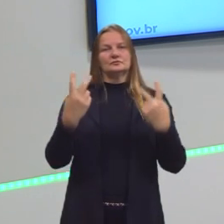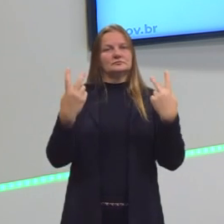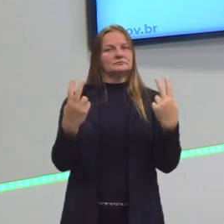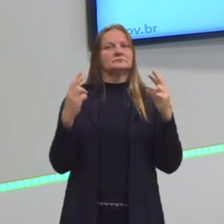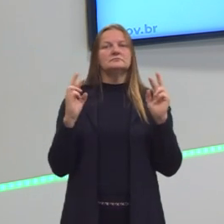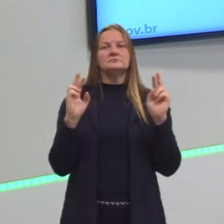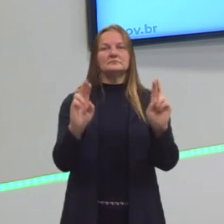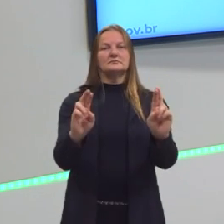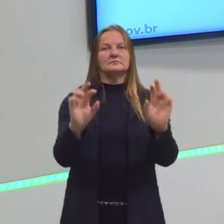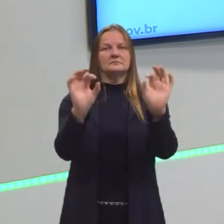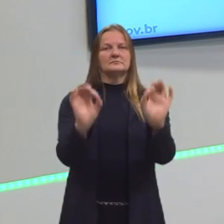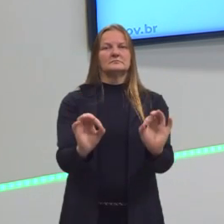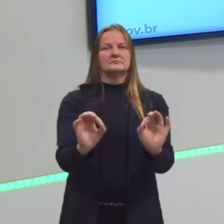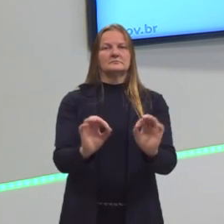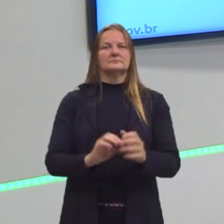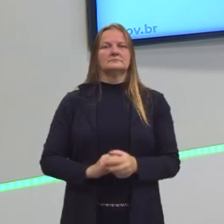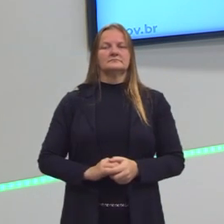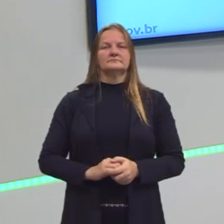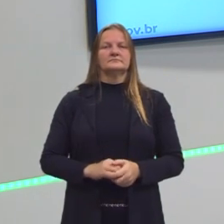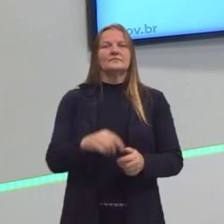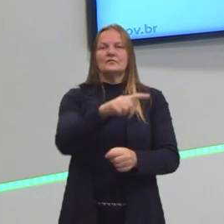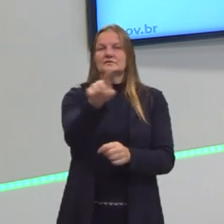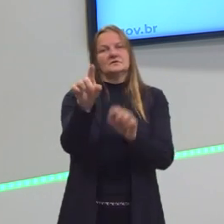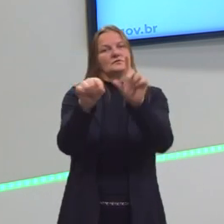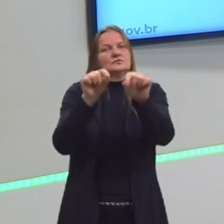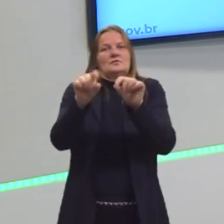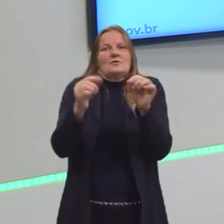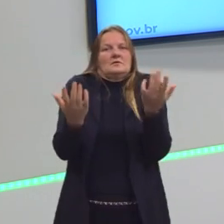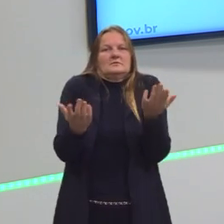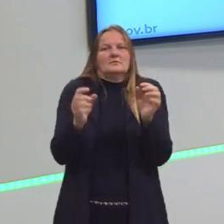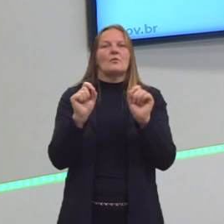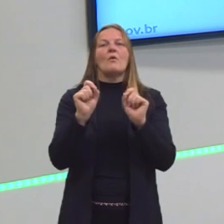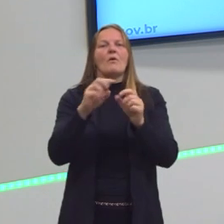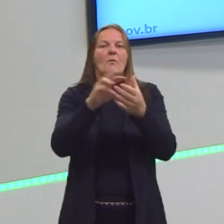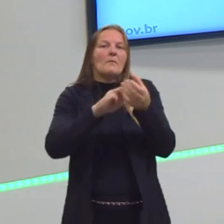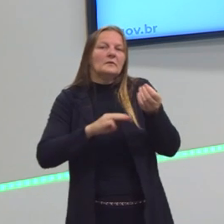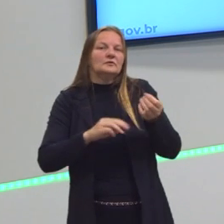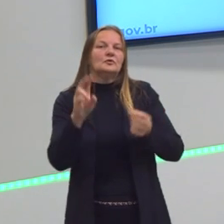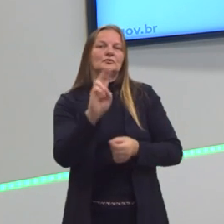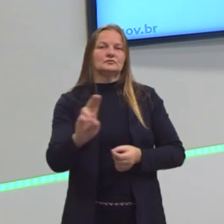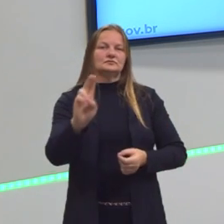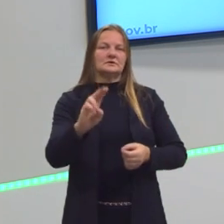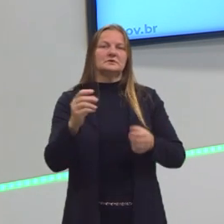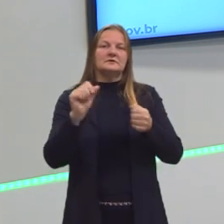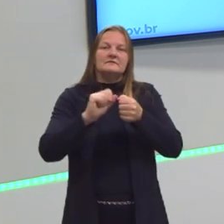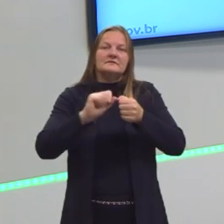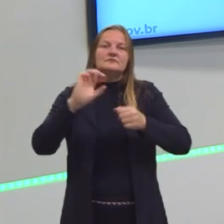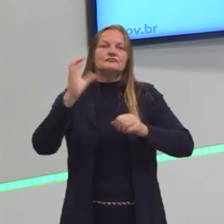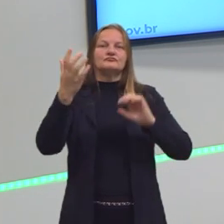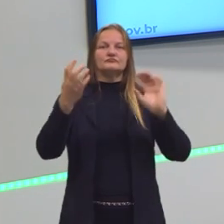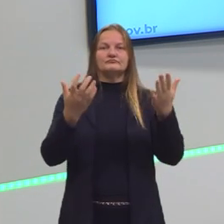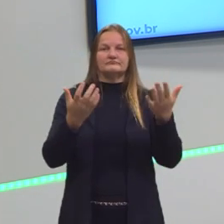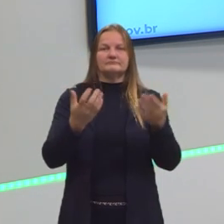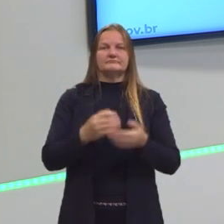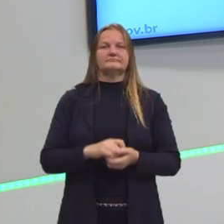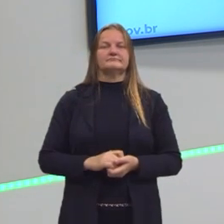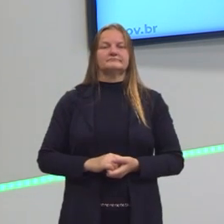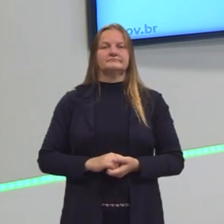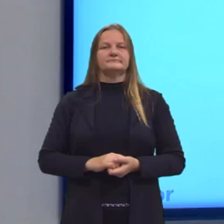chegam no mesmo resultado. Fica a critério de vocês escolher qual método utilizar na resolução da questão.